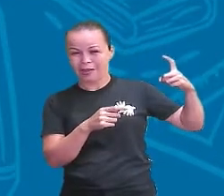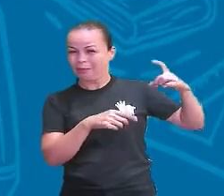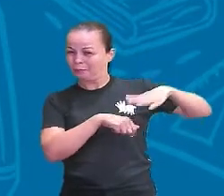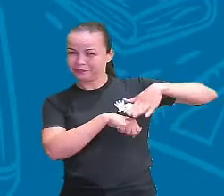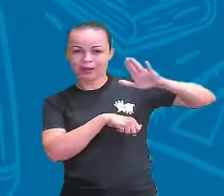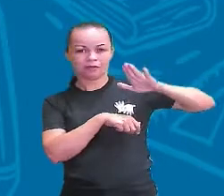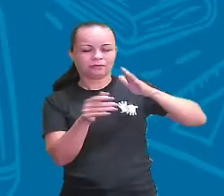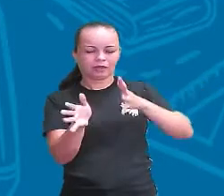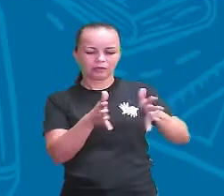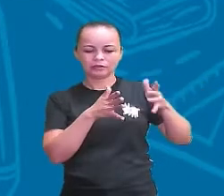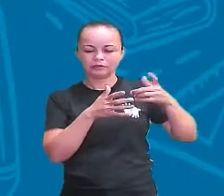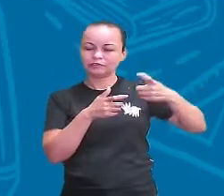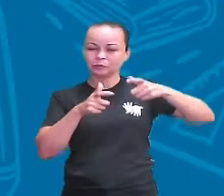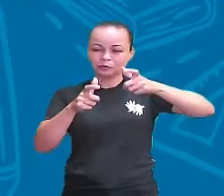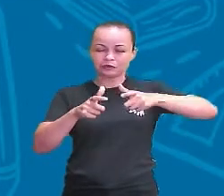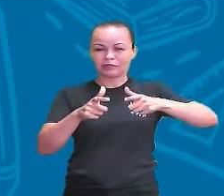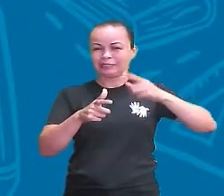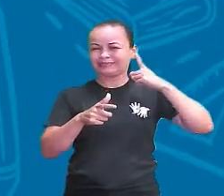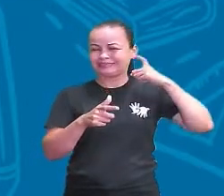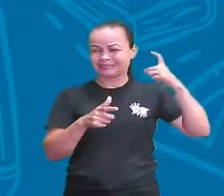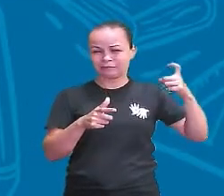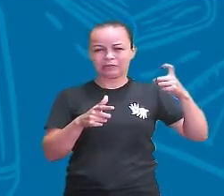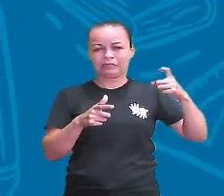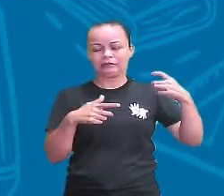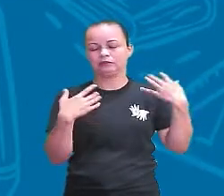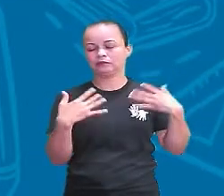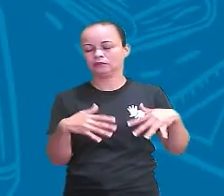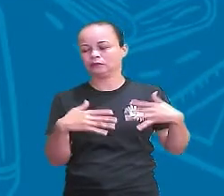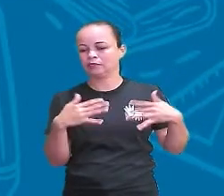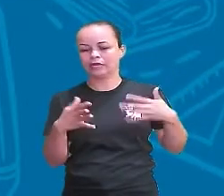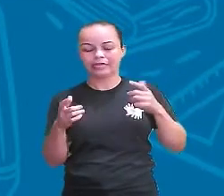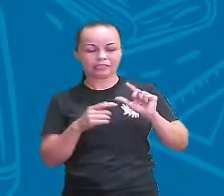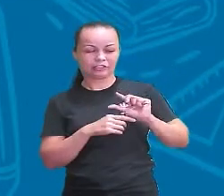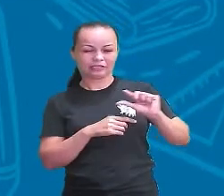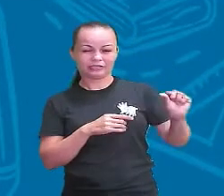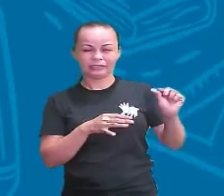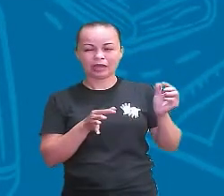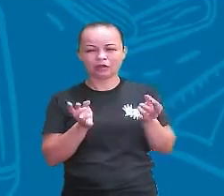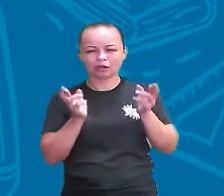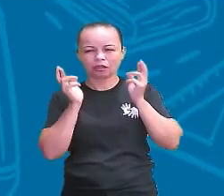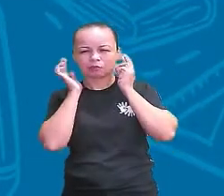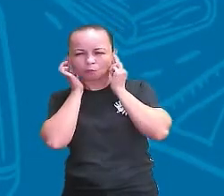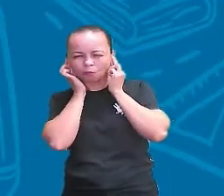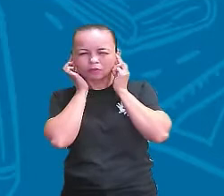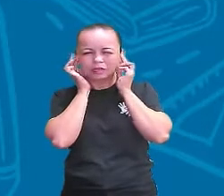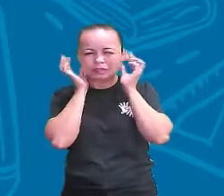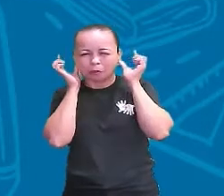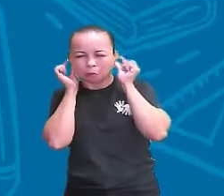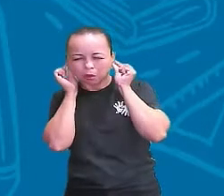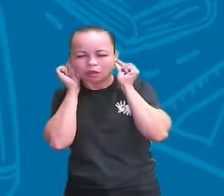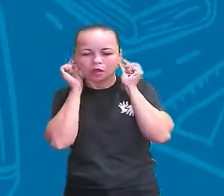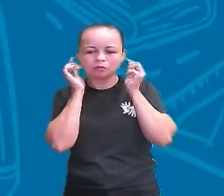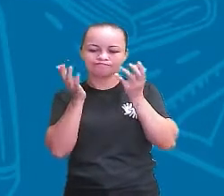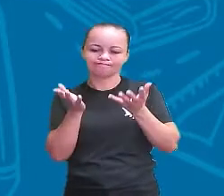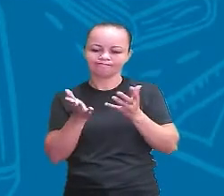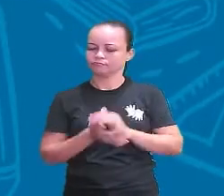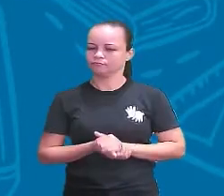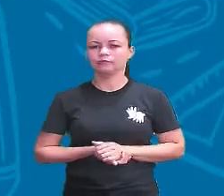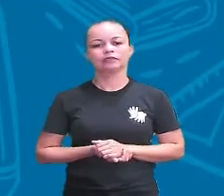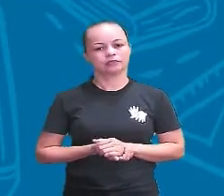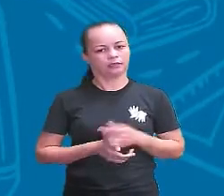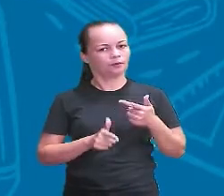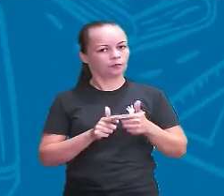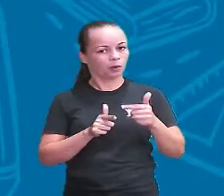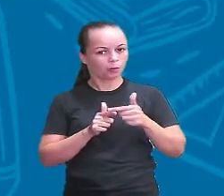audição. Às vezes a gente está num lugar onde está um barulho imenso e a gente sai como se fosse com o ouvido meio abafado. Isso daí